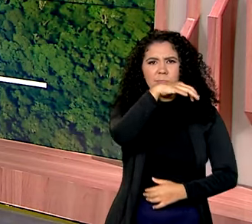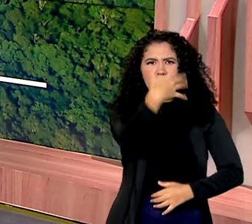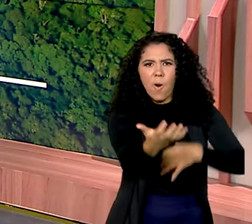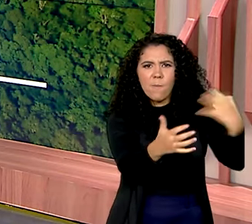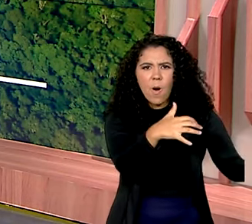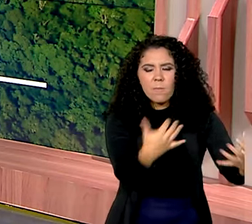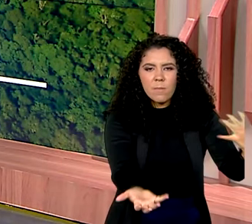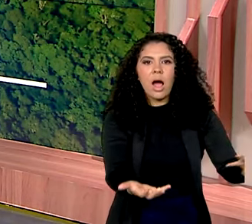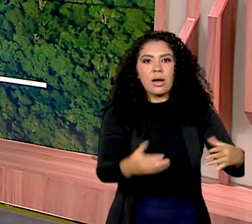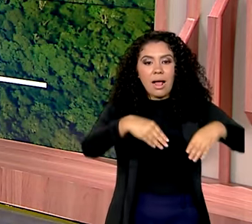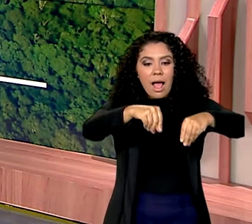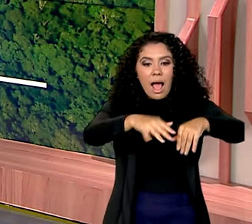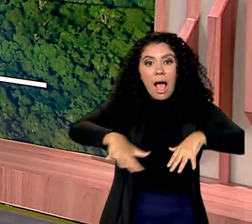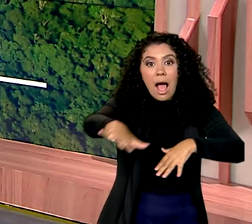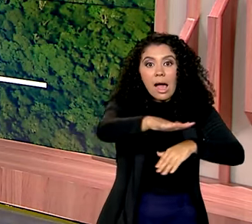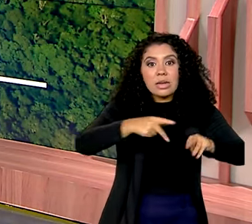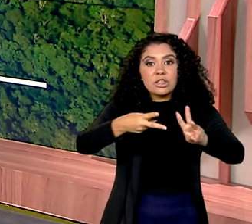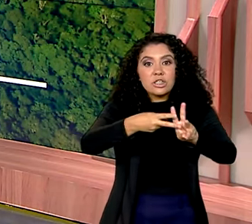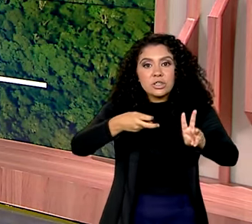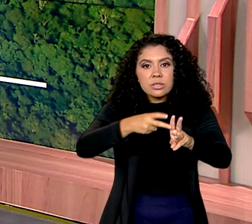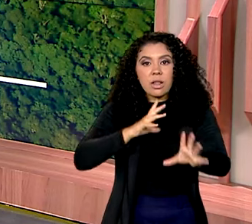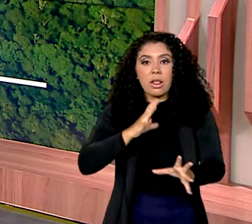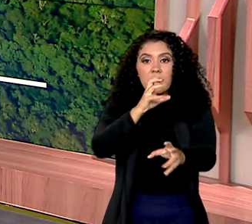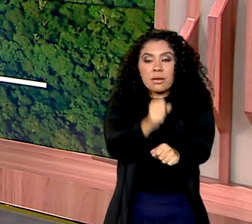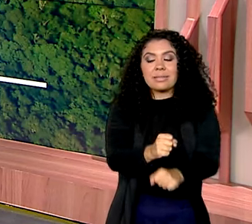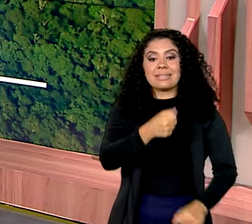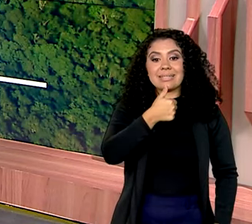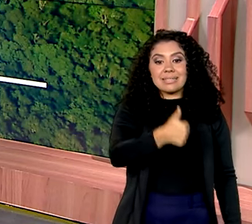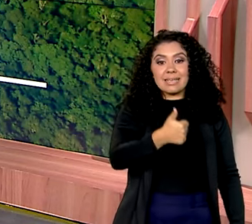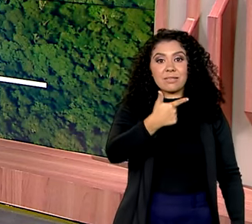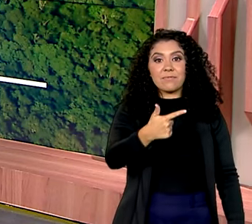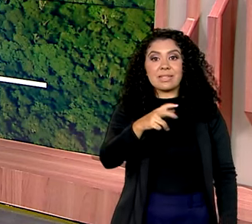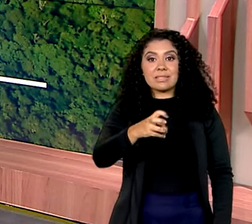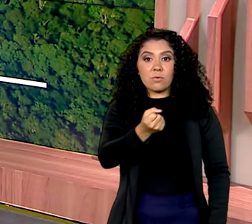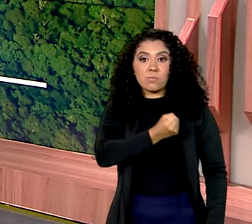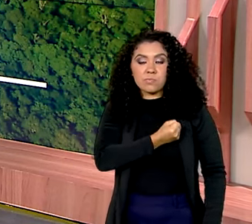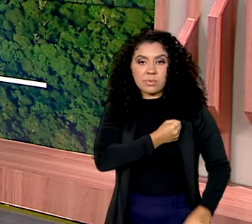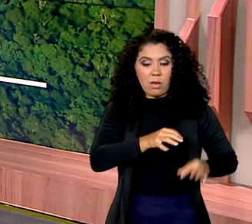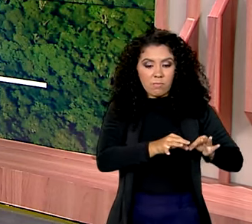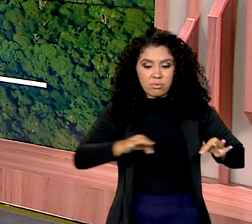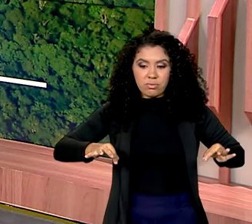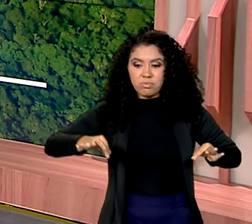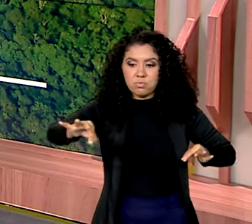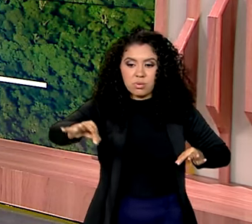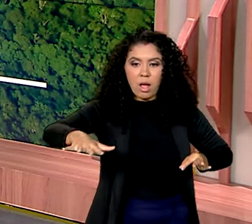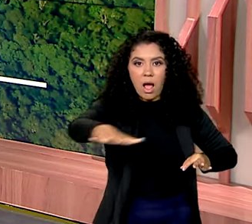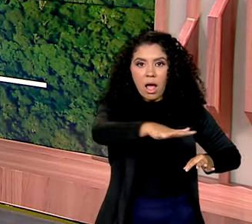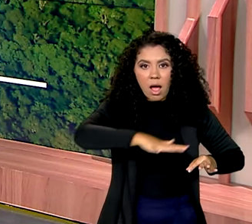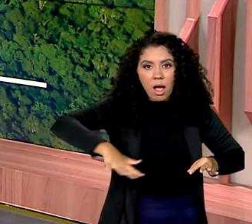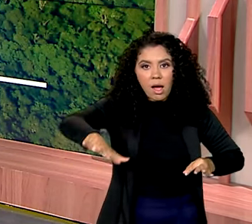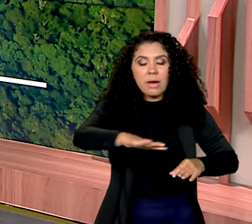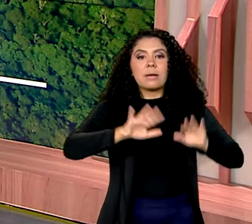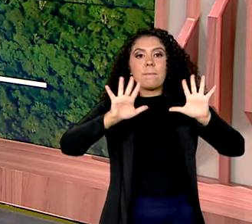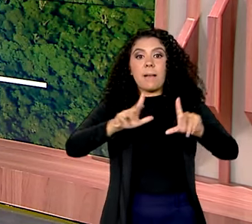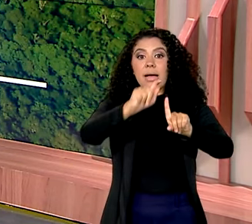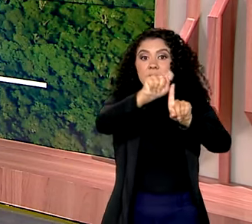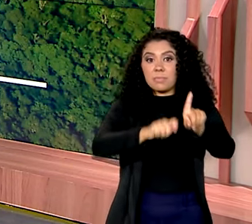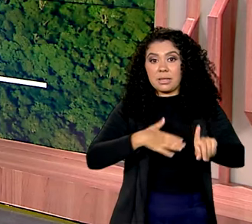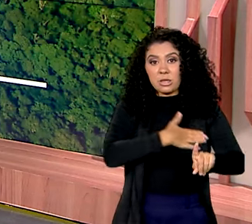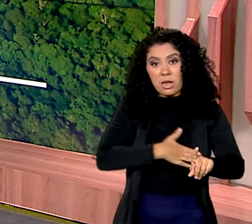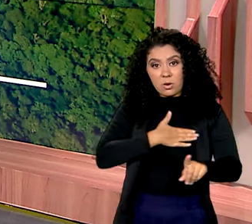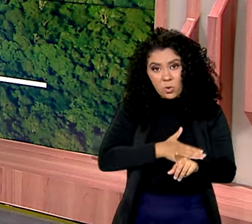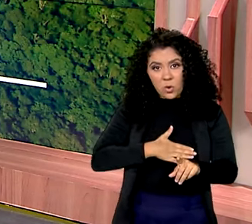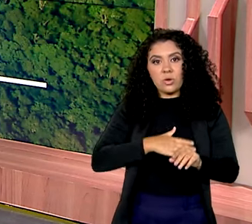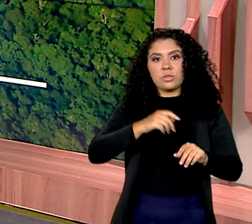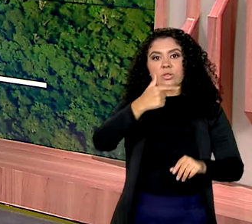desmatada em terras indígenas foi de 125 quilômetros quadrados. Já entre agosto de 2023 e